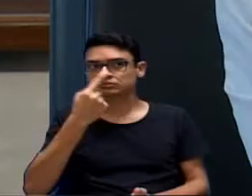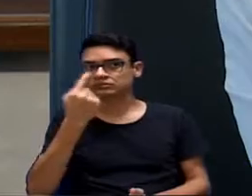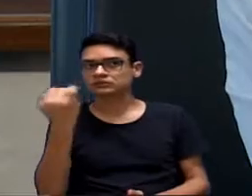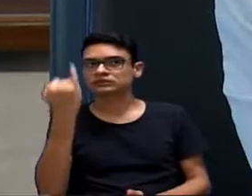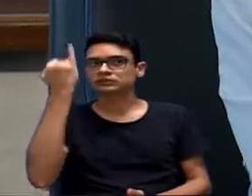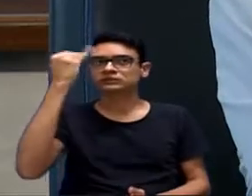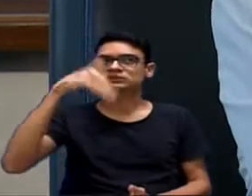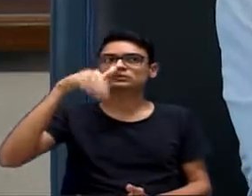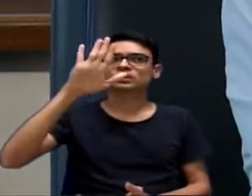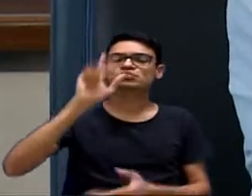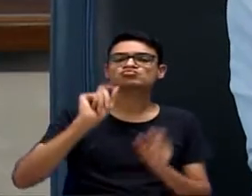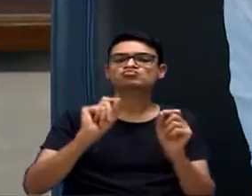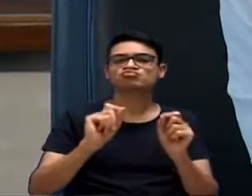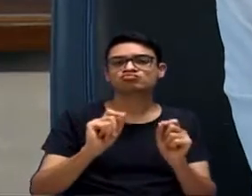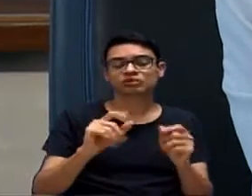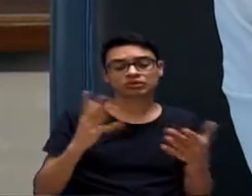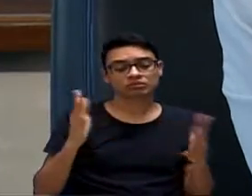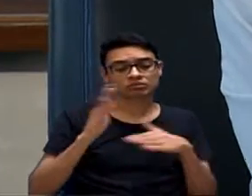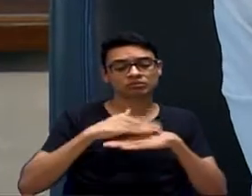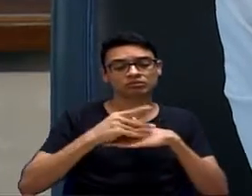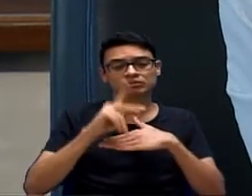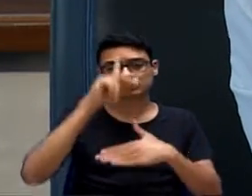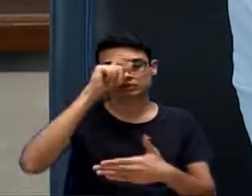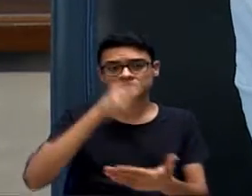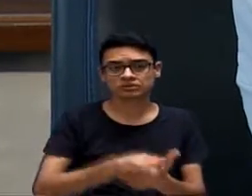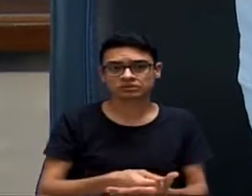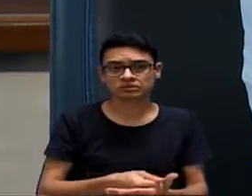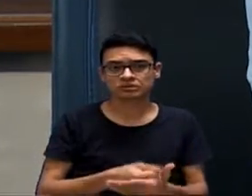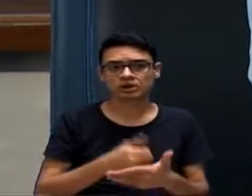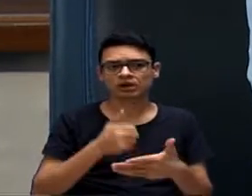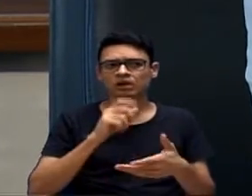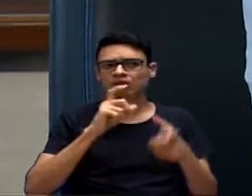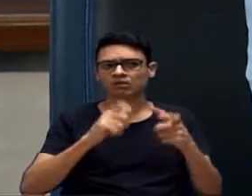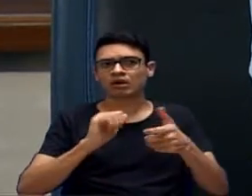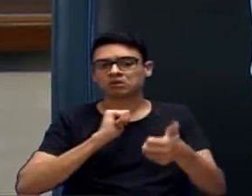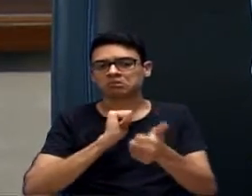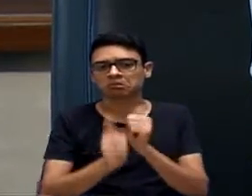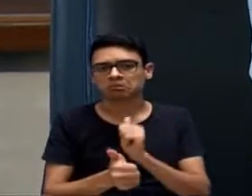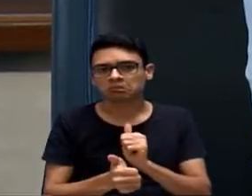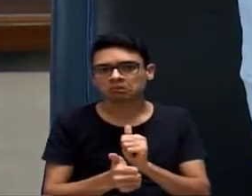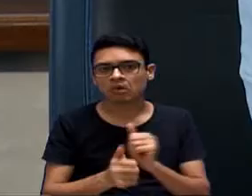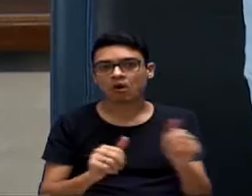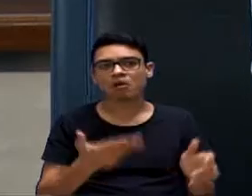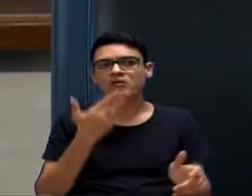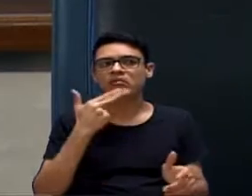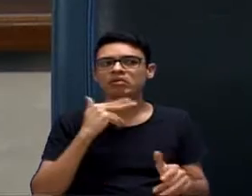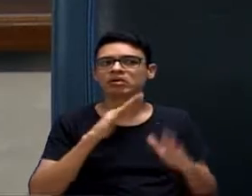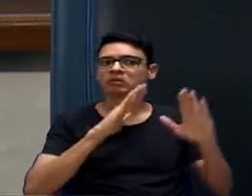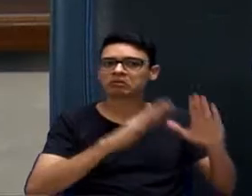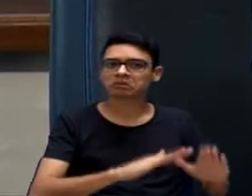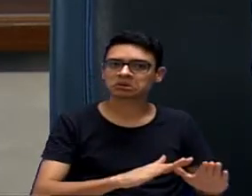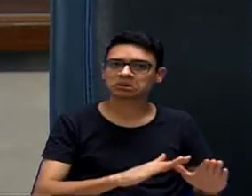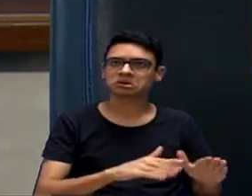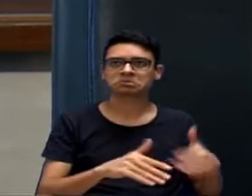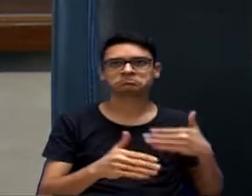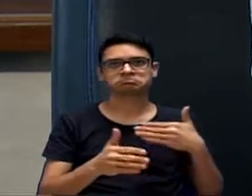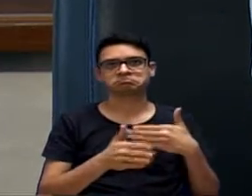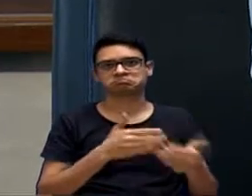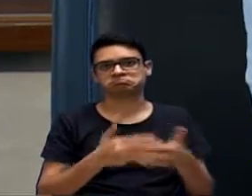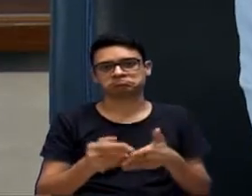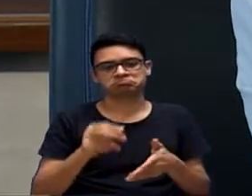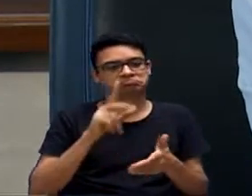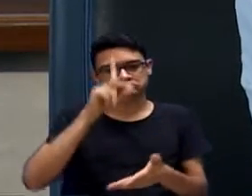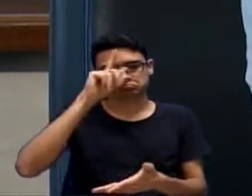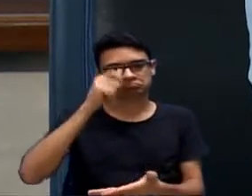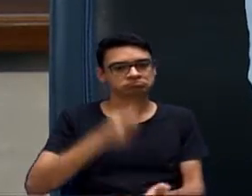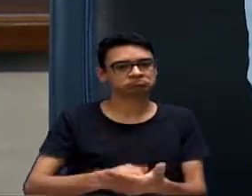pode ser um centro esportivo, pode ser uma escola, uma creche. Mas, se isso for demais, o que seria menos impactante para